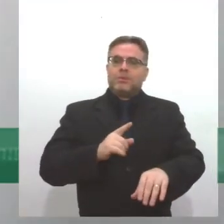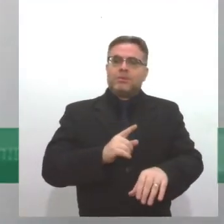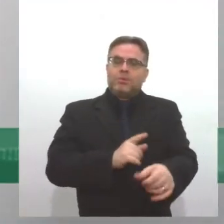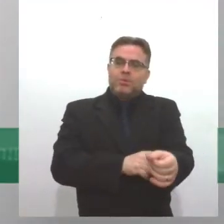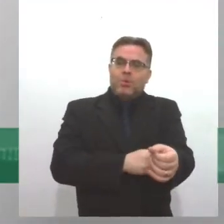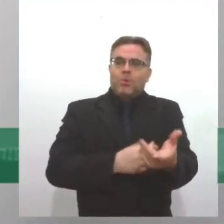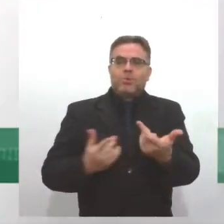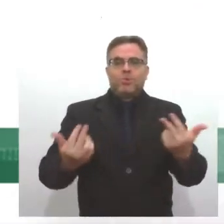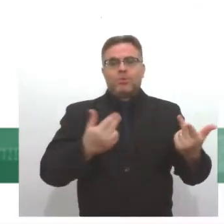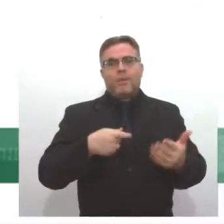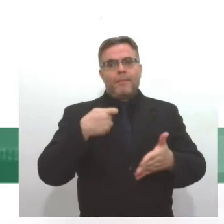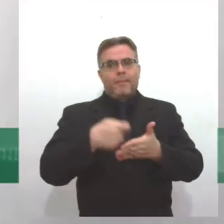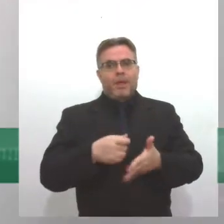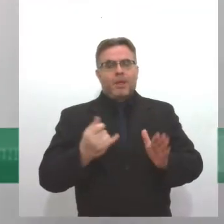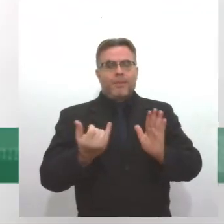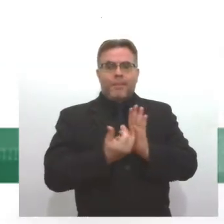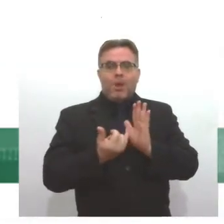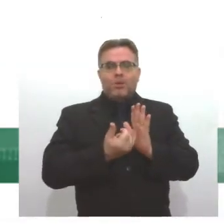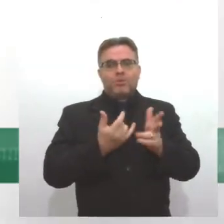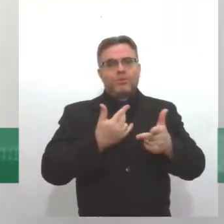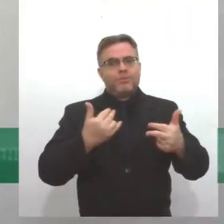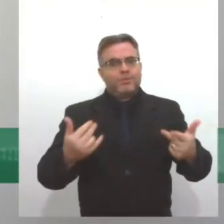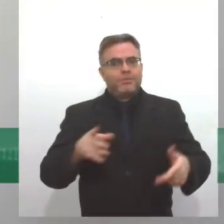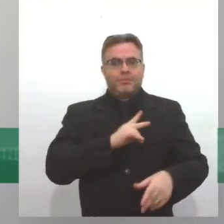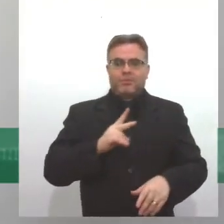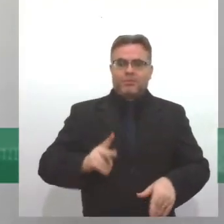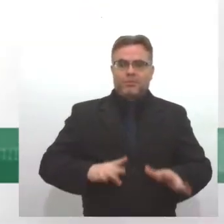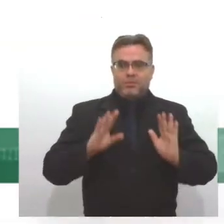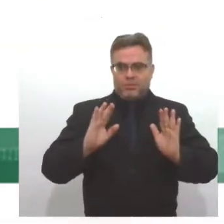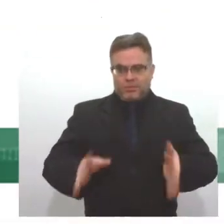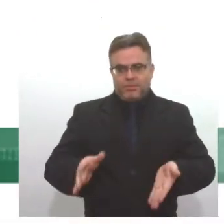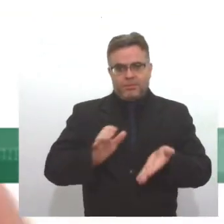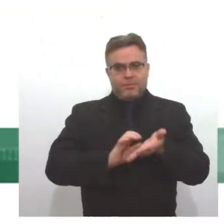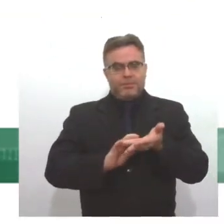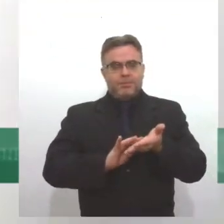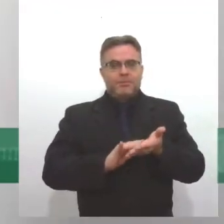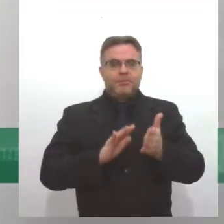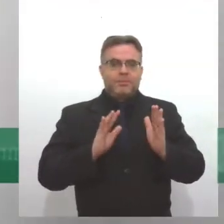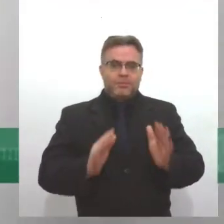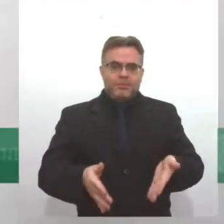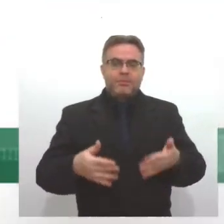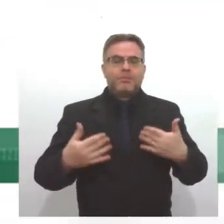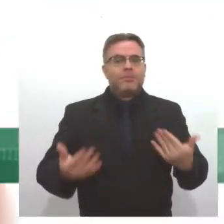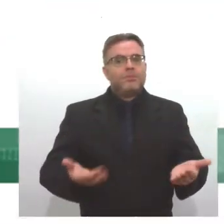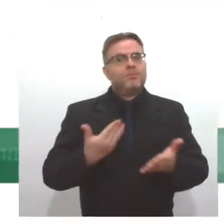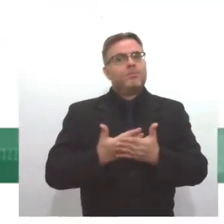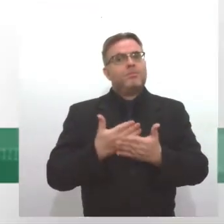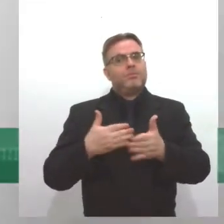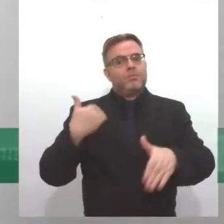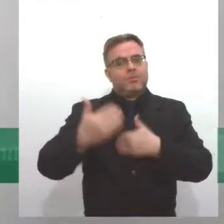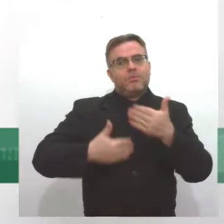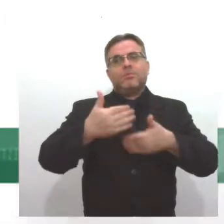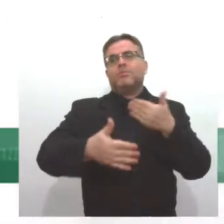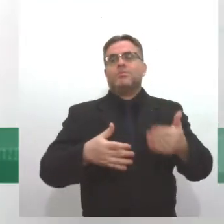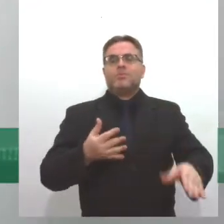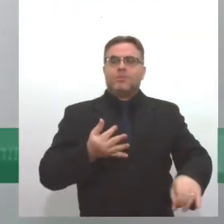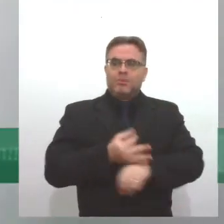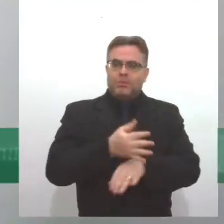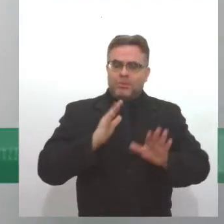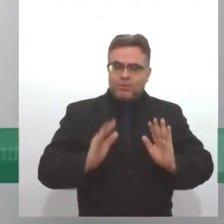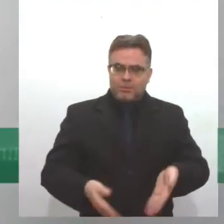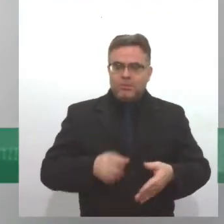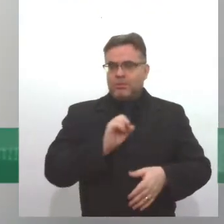nossos impostos, nós temos vereadores, nós temos ciganos como o que conseguiu estudar também, que tem uma faculdade, nós temos